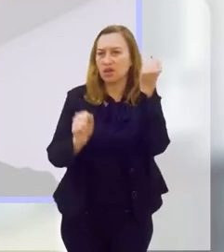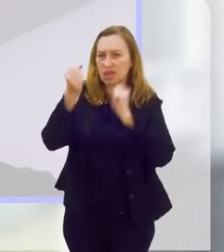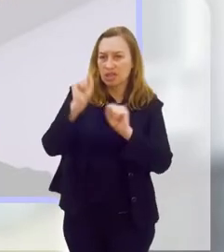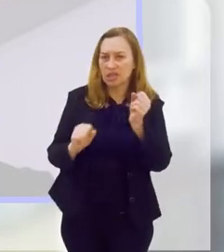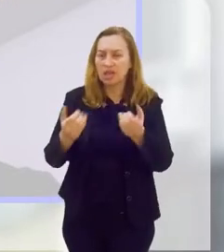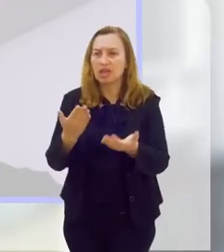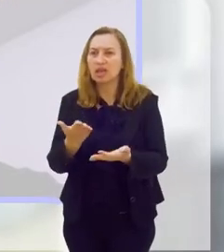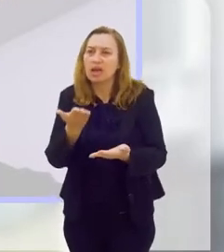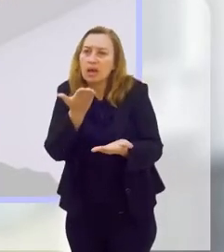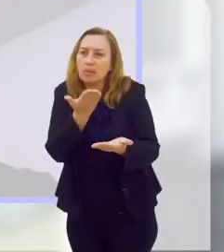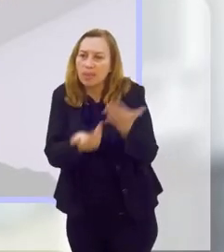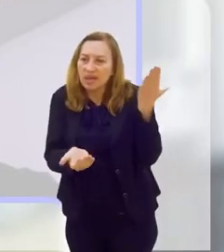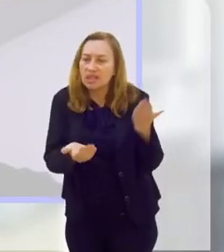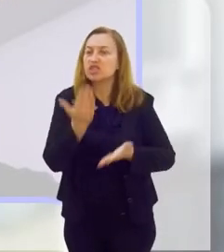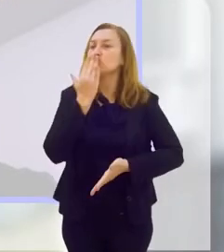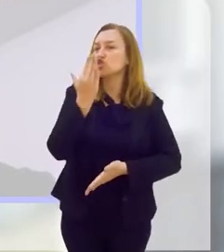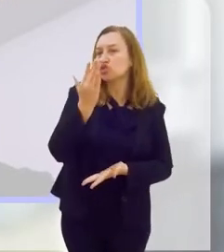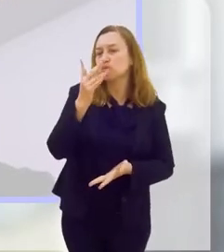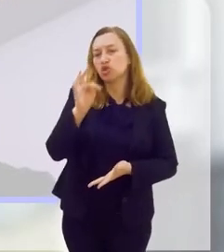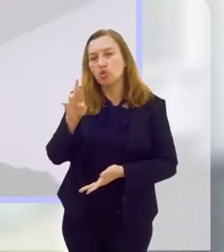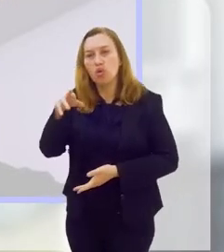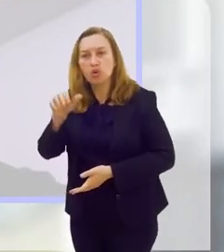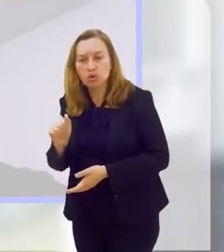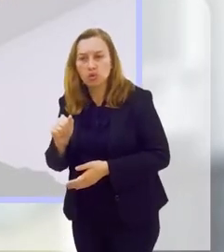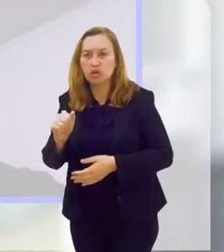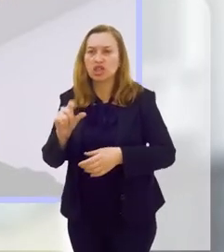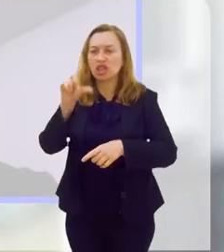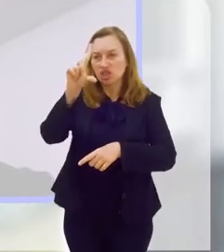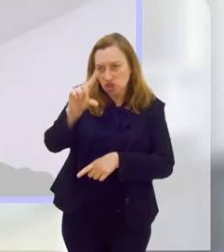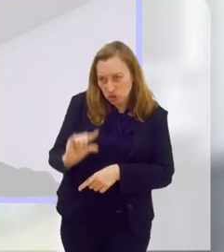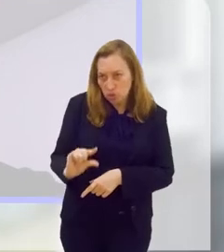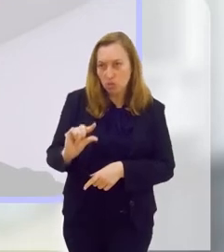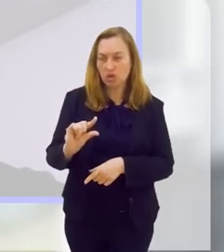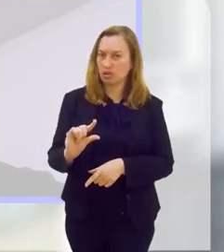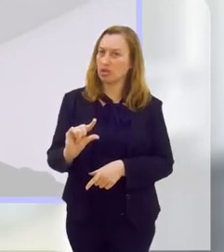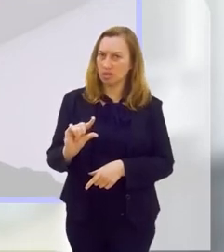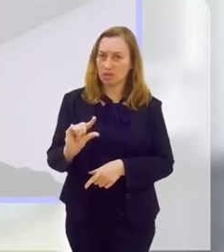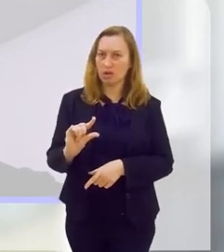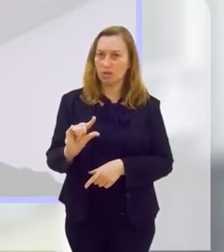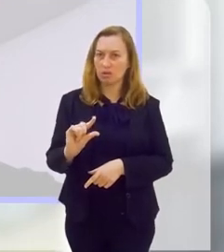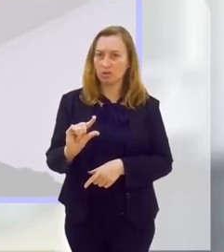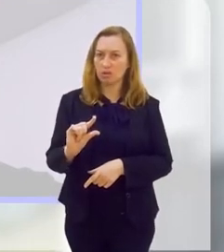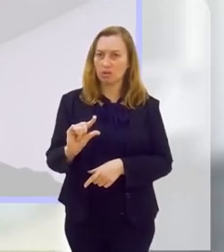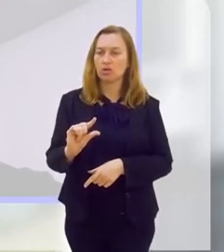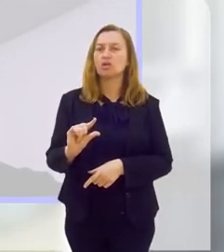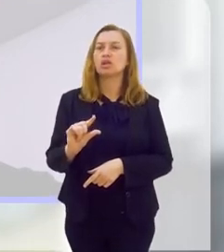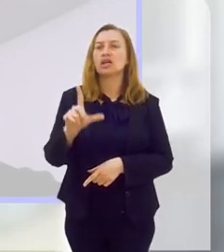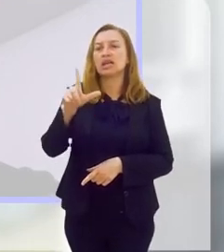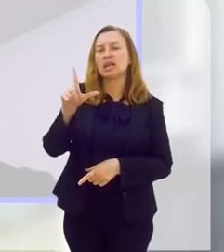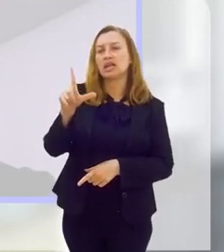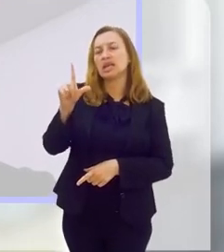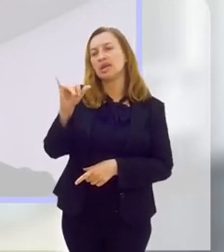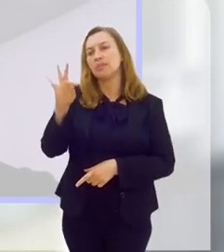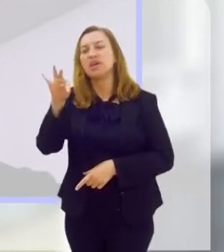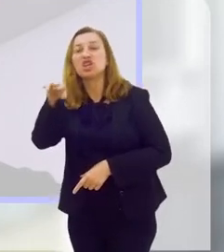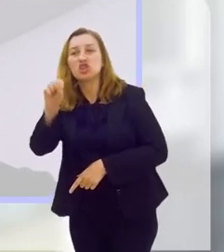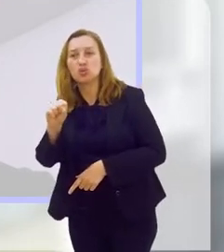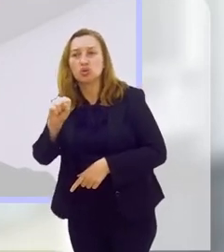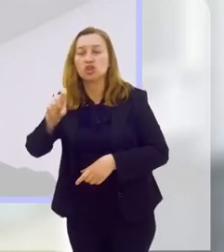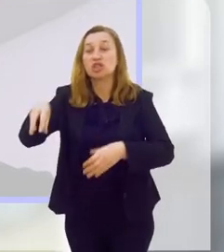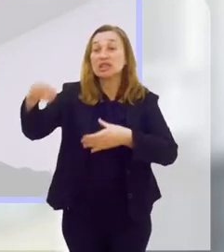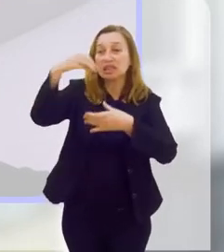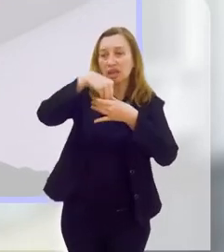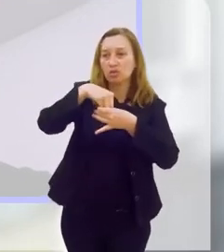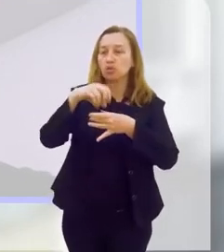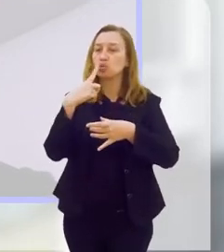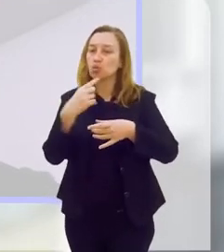de gordura pelo músculo, fazendo com que não haja o acúmulo dos lipídios no sangue.